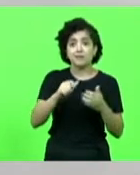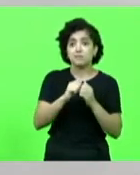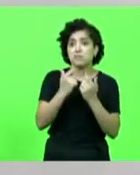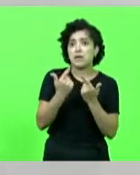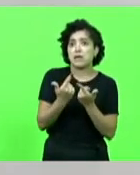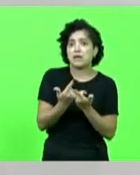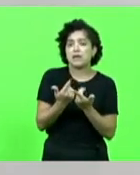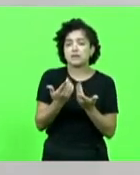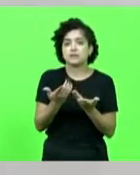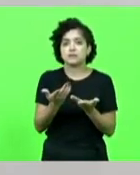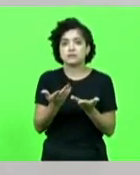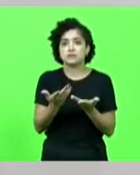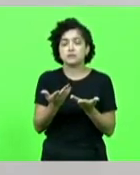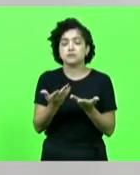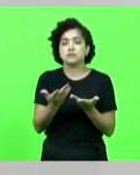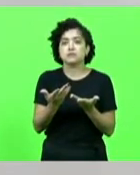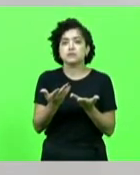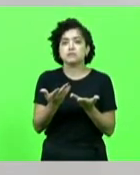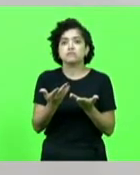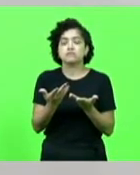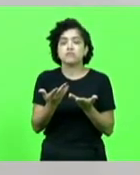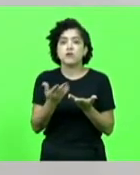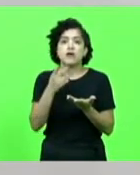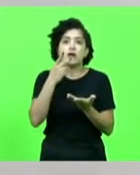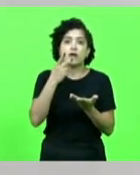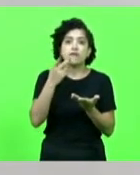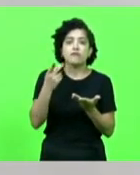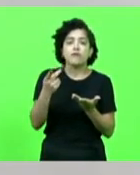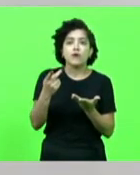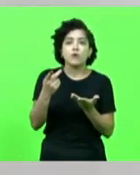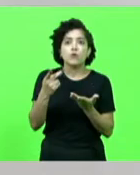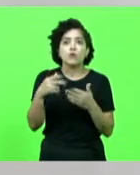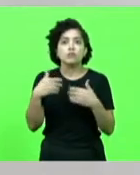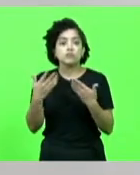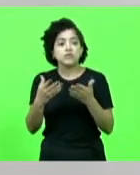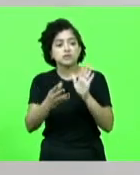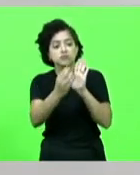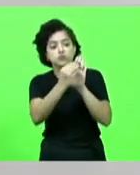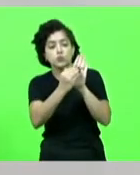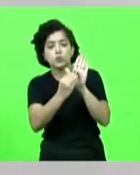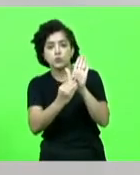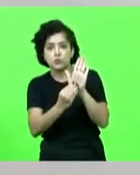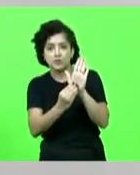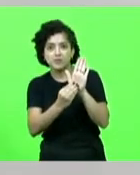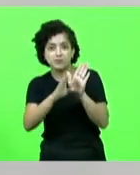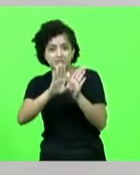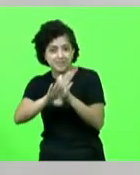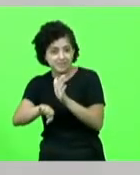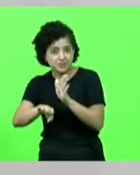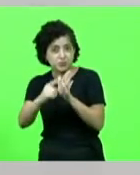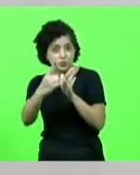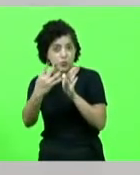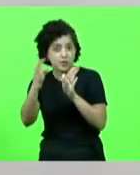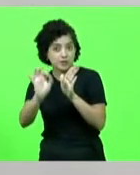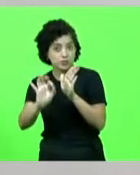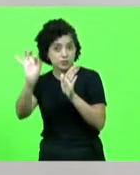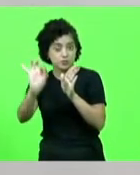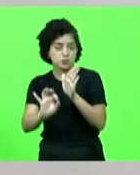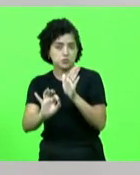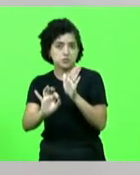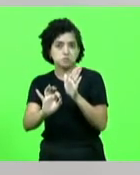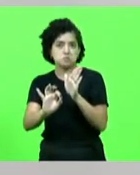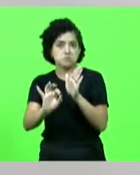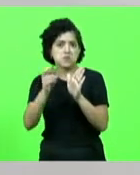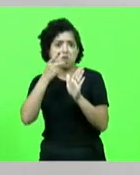mencionou que eles seriam incluídos nesse desconto. Em nenhum momento